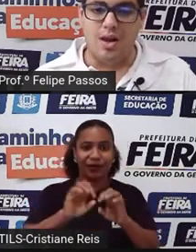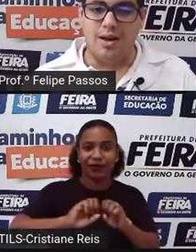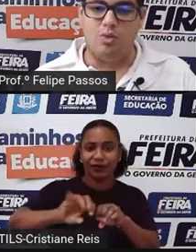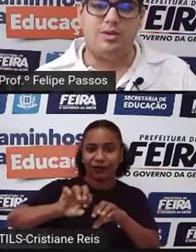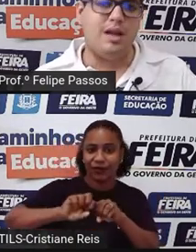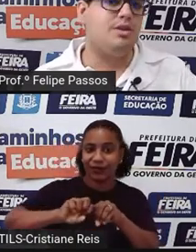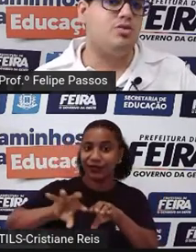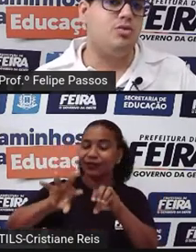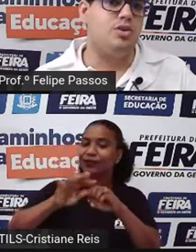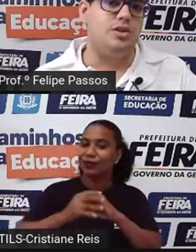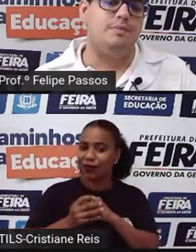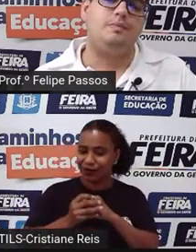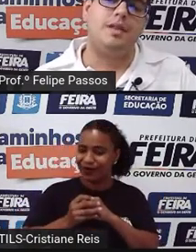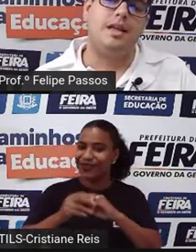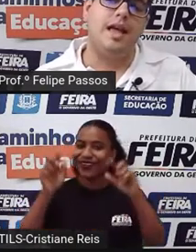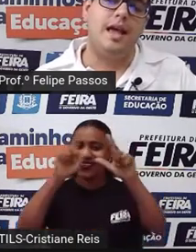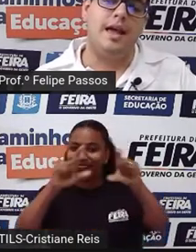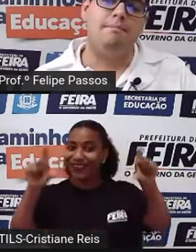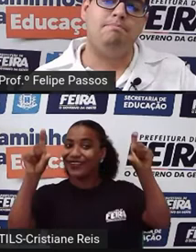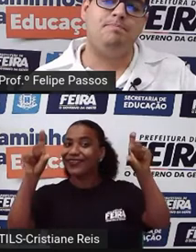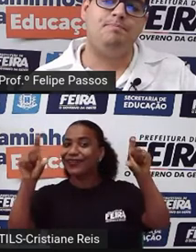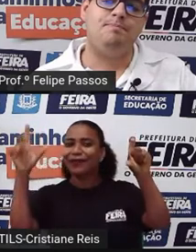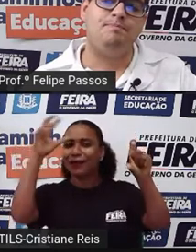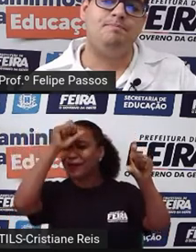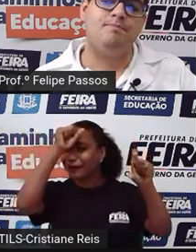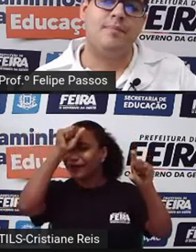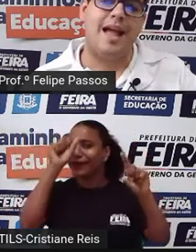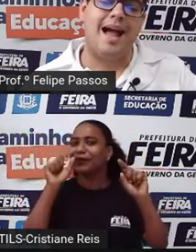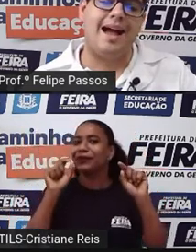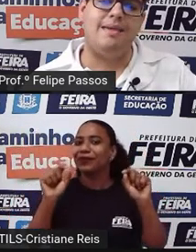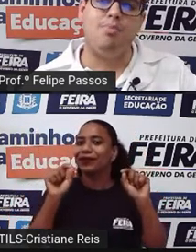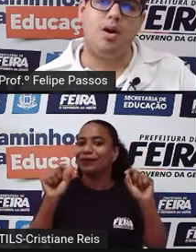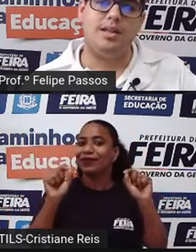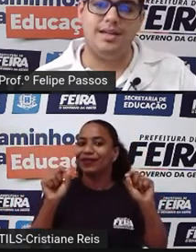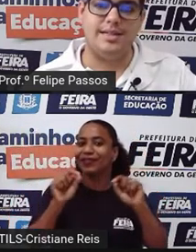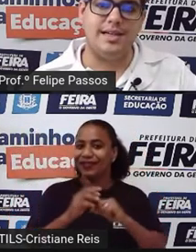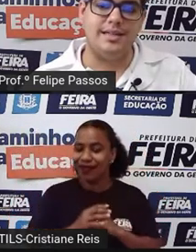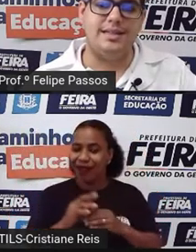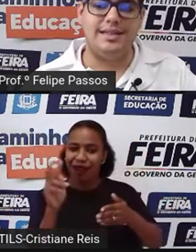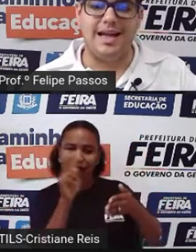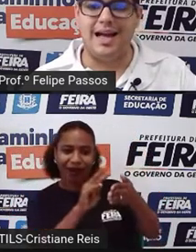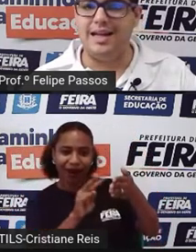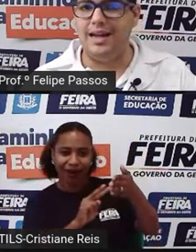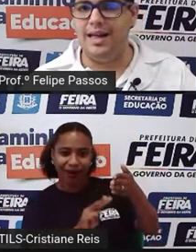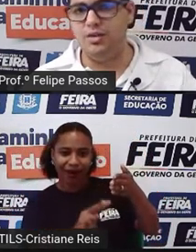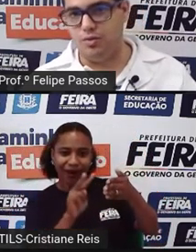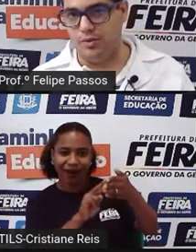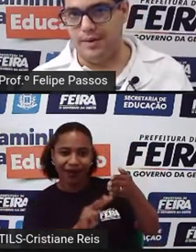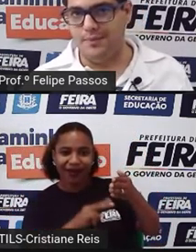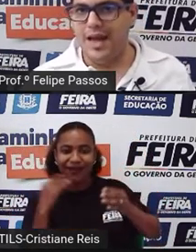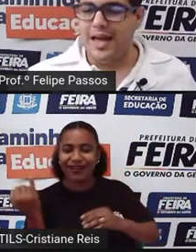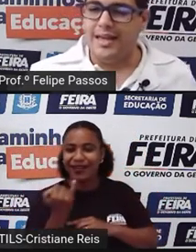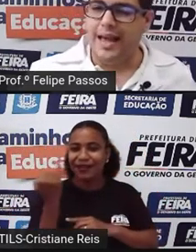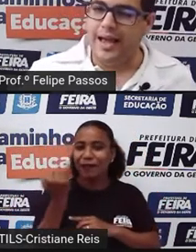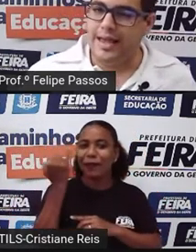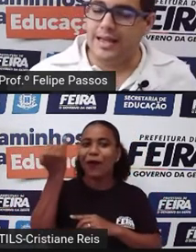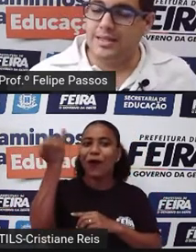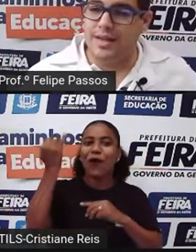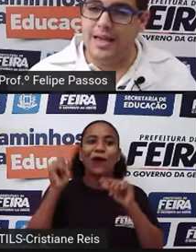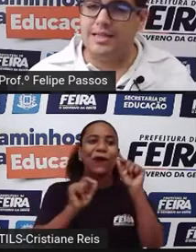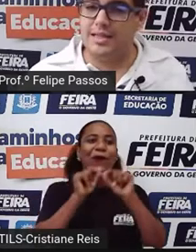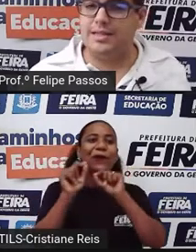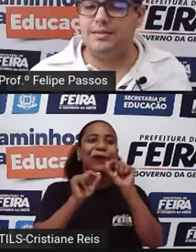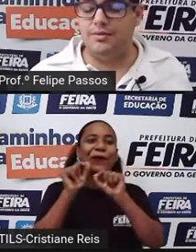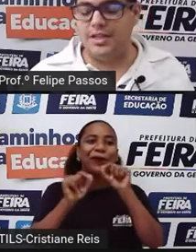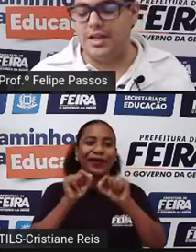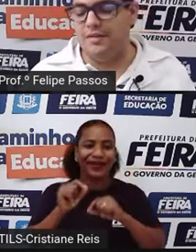Olha, o tema de hoje é a importância da leitura e aí às